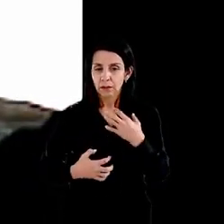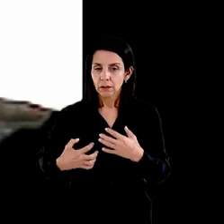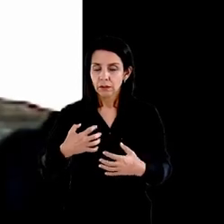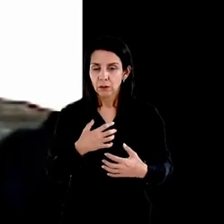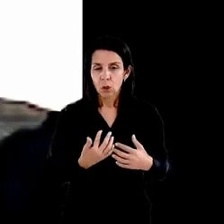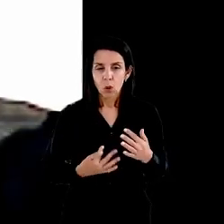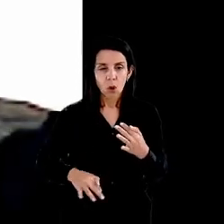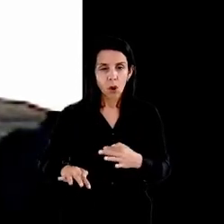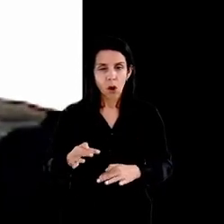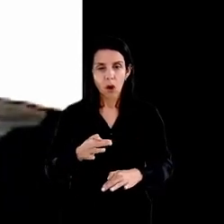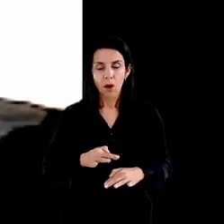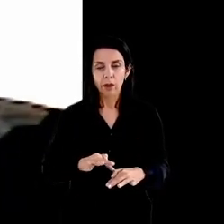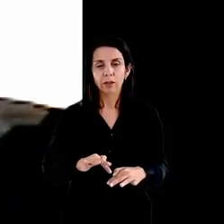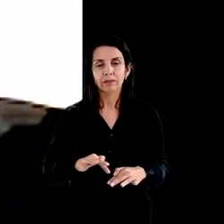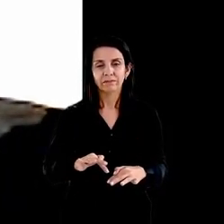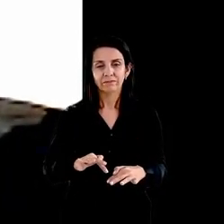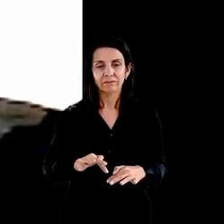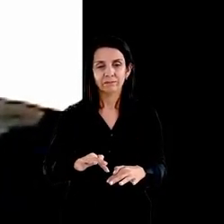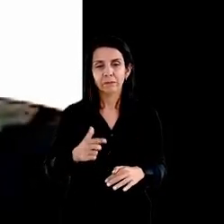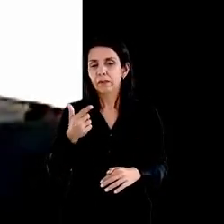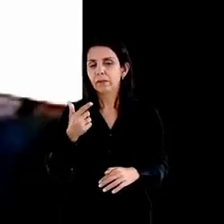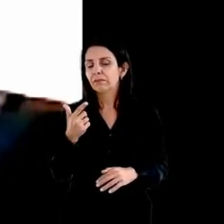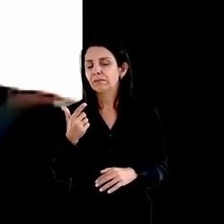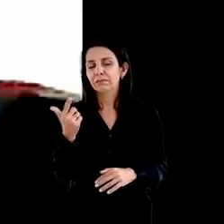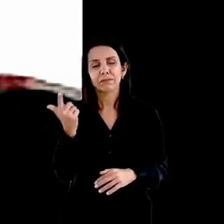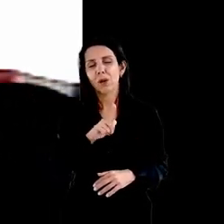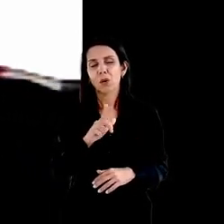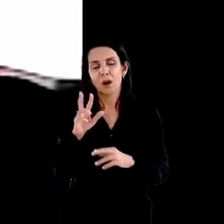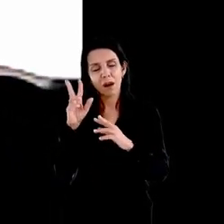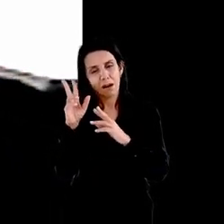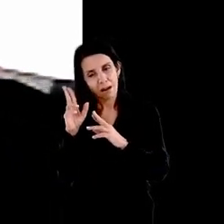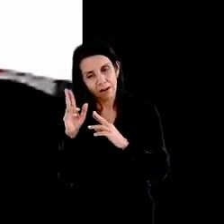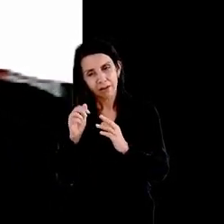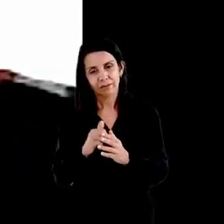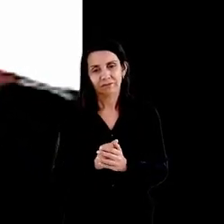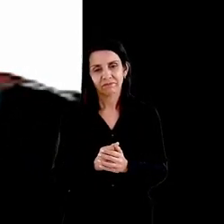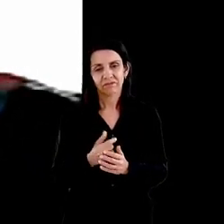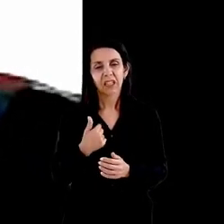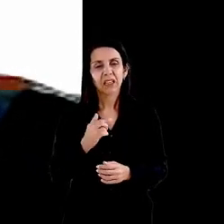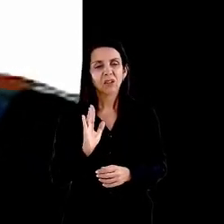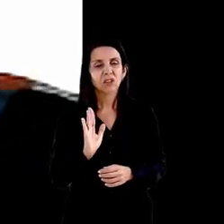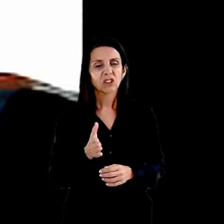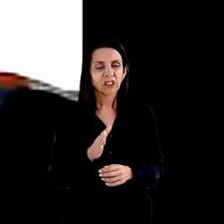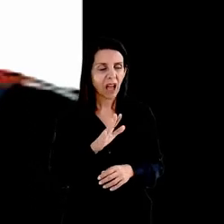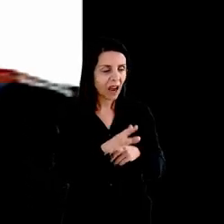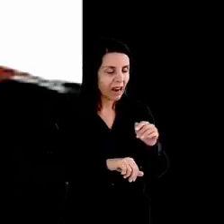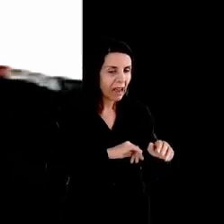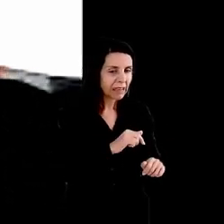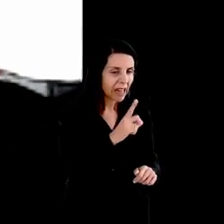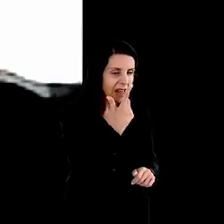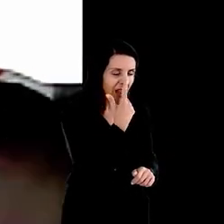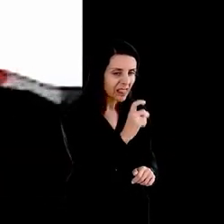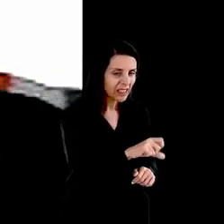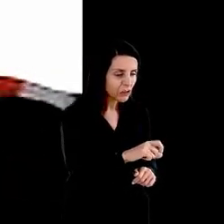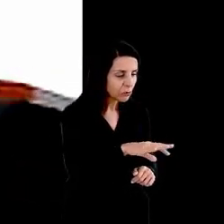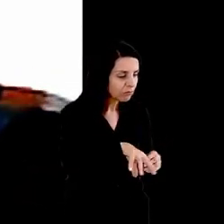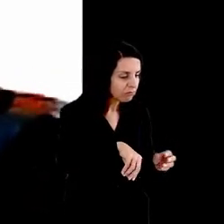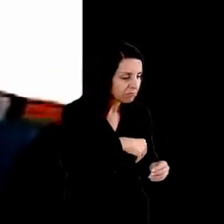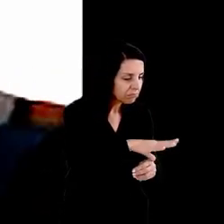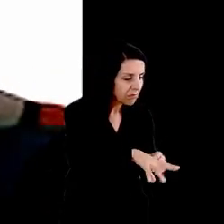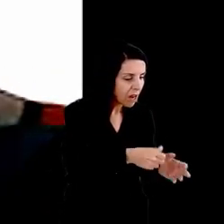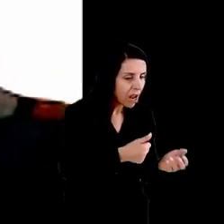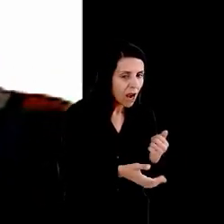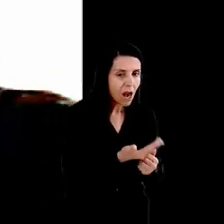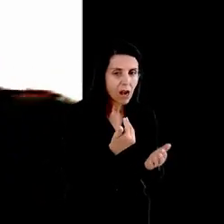não deixa dormir dá dor de cabeça eu já revirei lixo e muito lixo como o